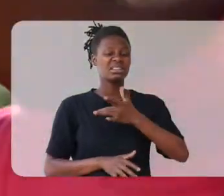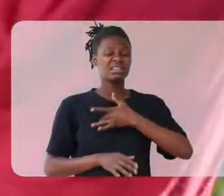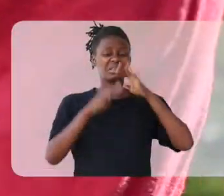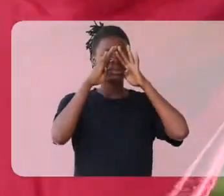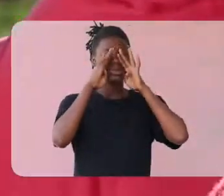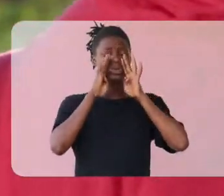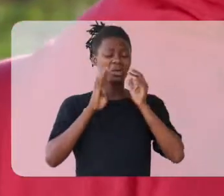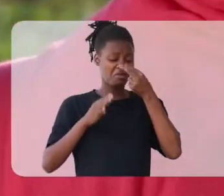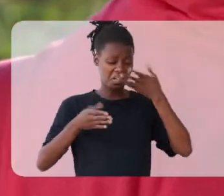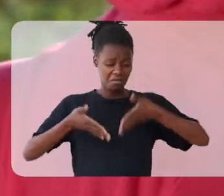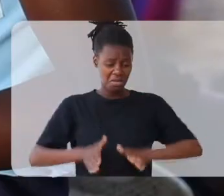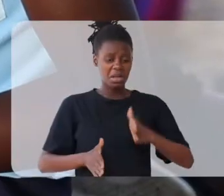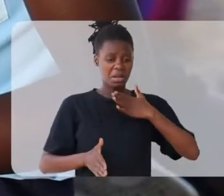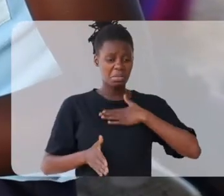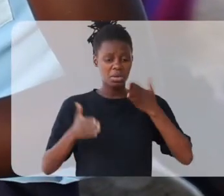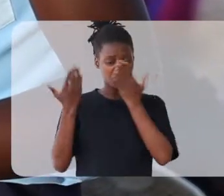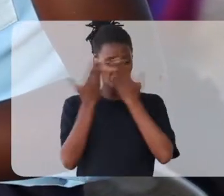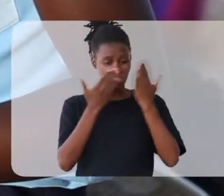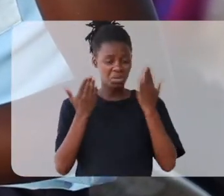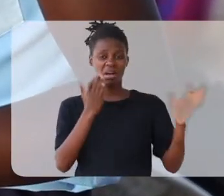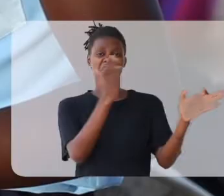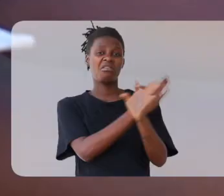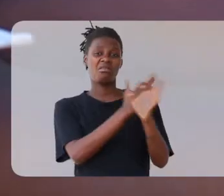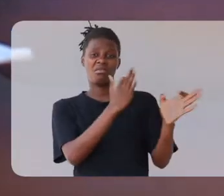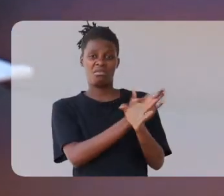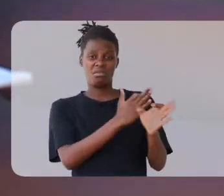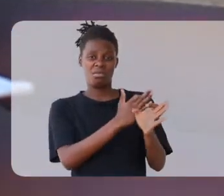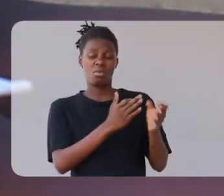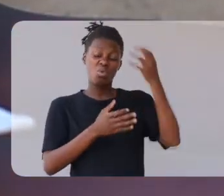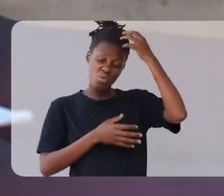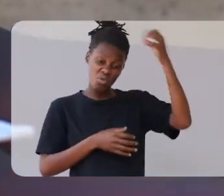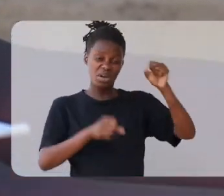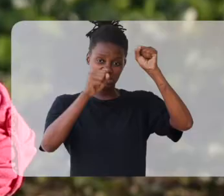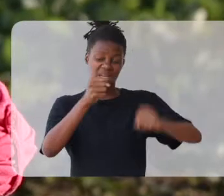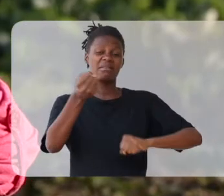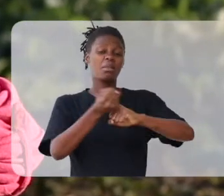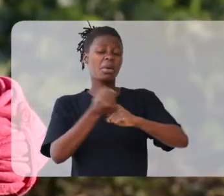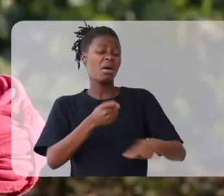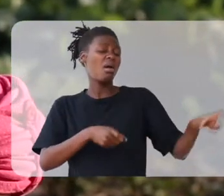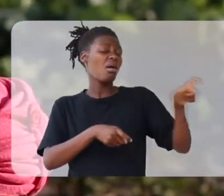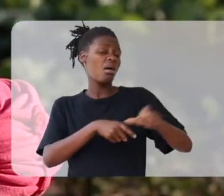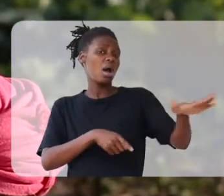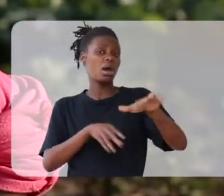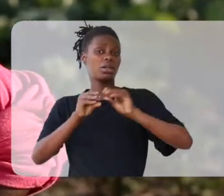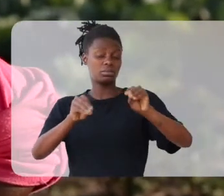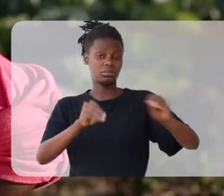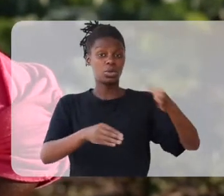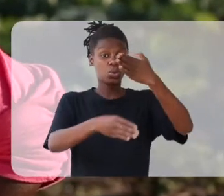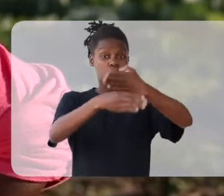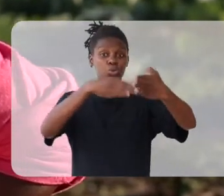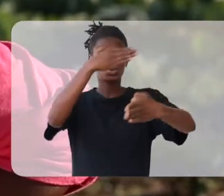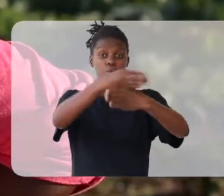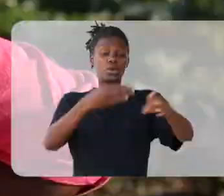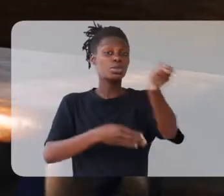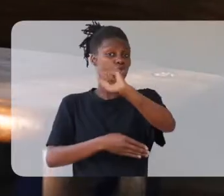Sinto-me triste ao ver a minha filha estudar ao ar livre. O governo deve investir mais na educação, construindo